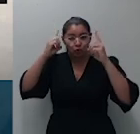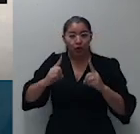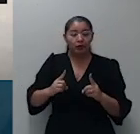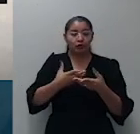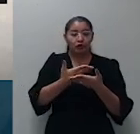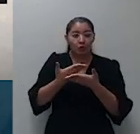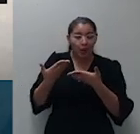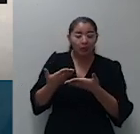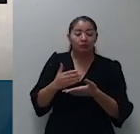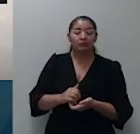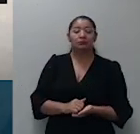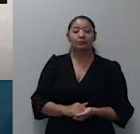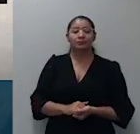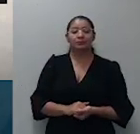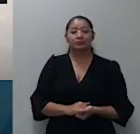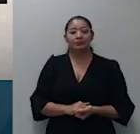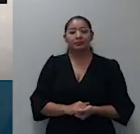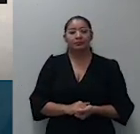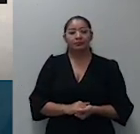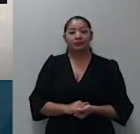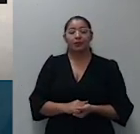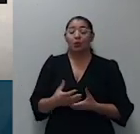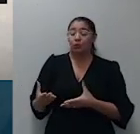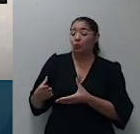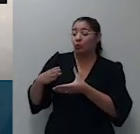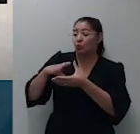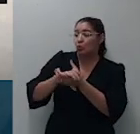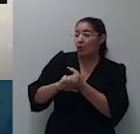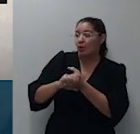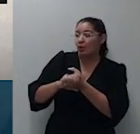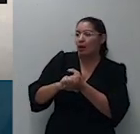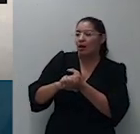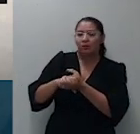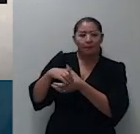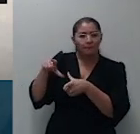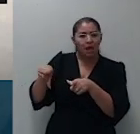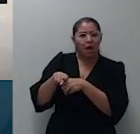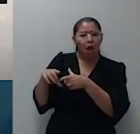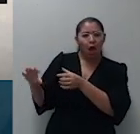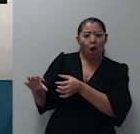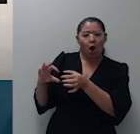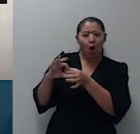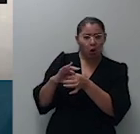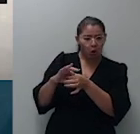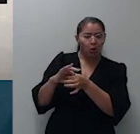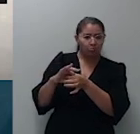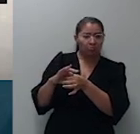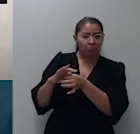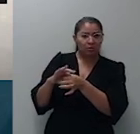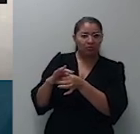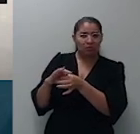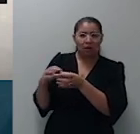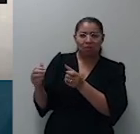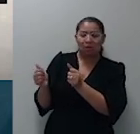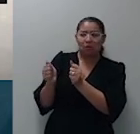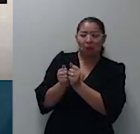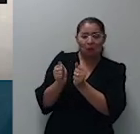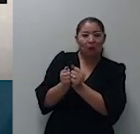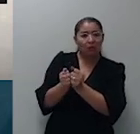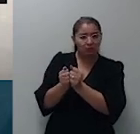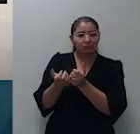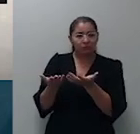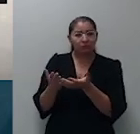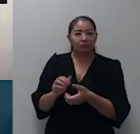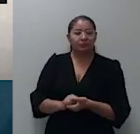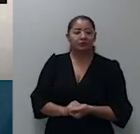ou não do casamento união estável ou até mesmo fora do casamento pois tal instituto tem como base o vínculo